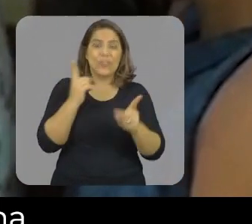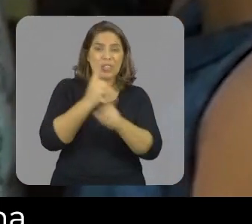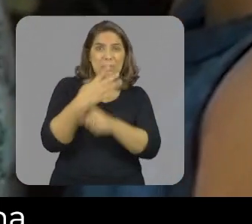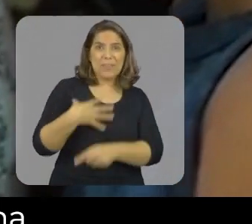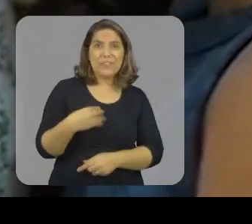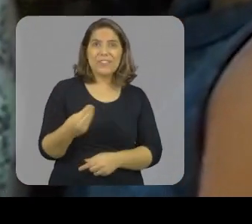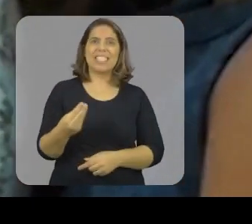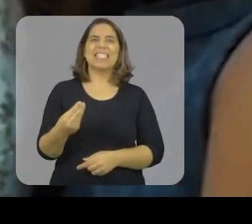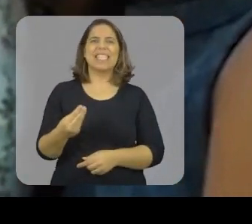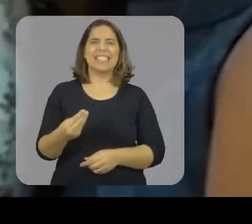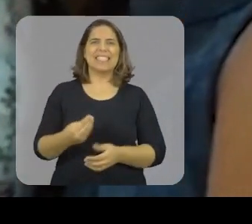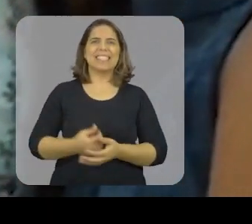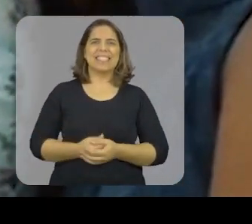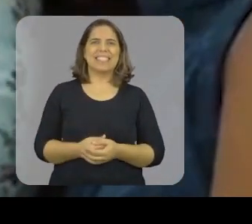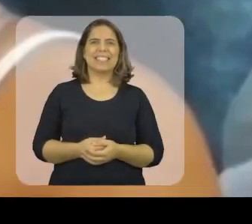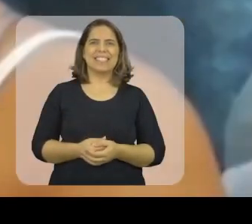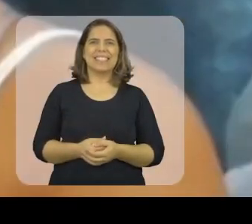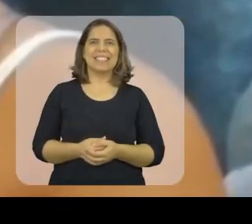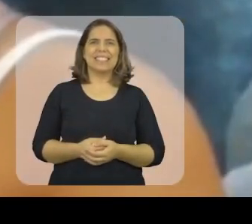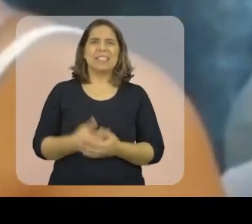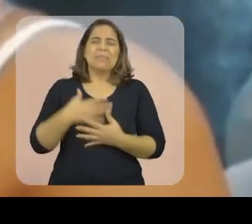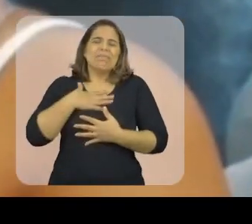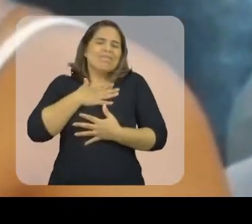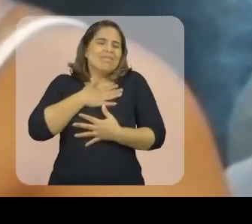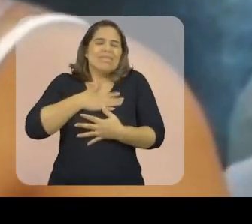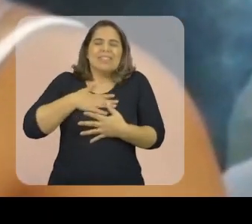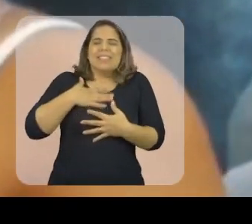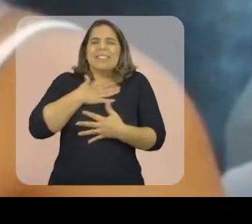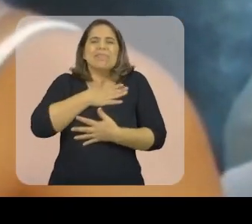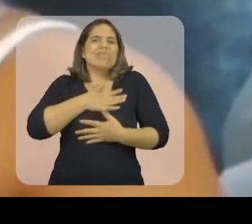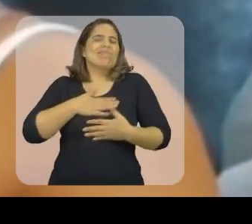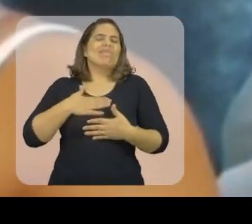filha. Isso também é muito satisfatório.